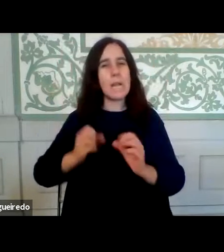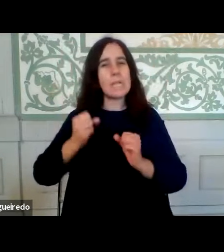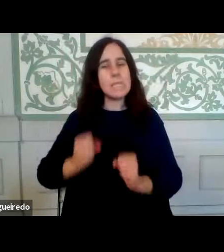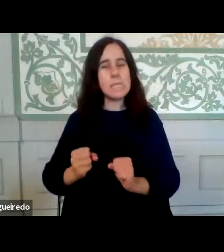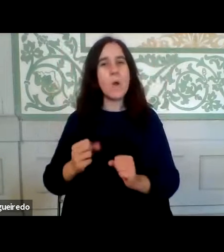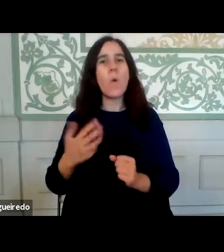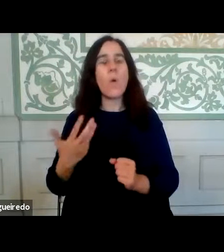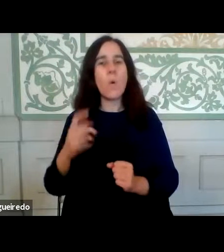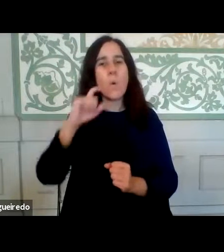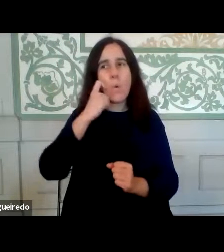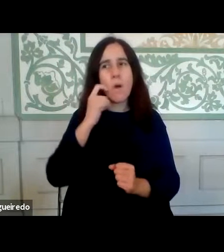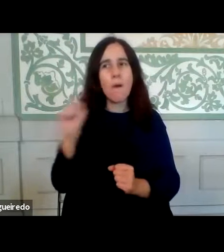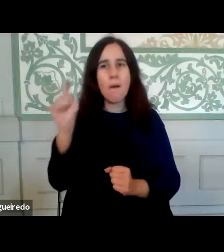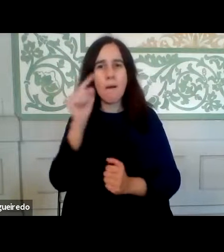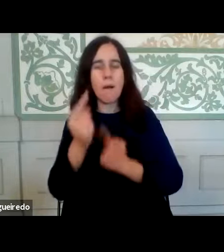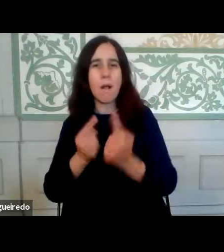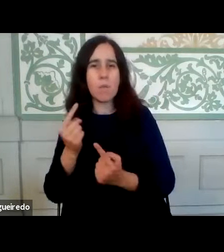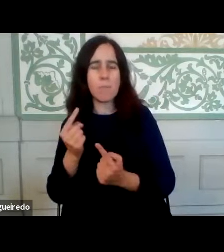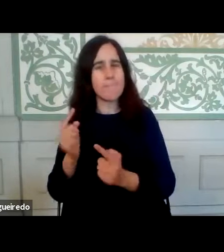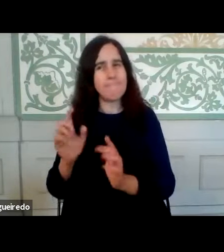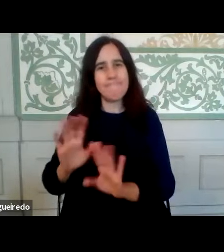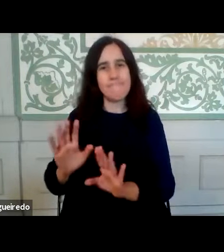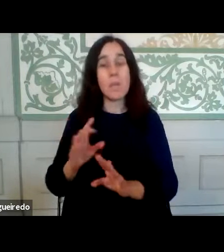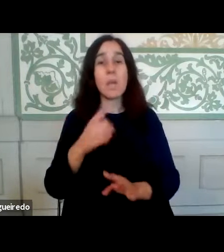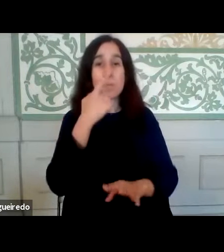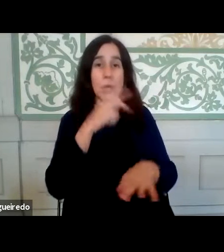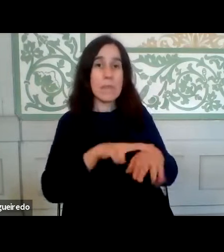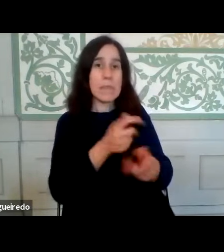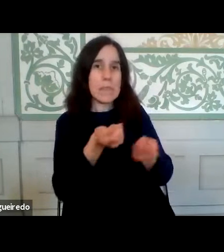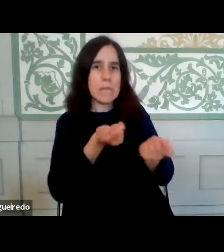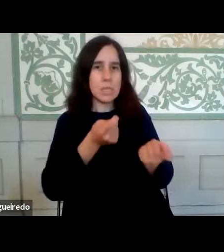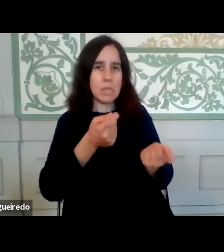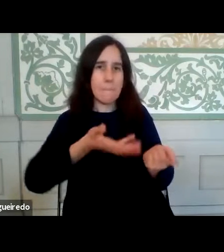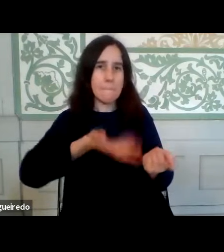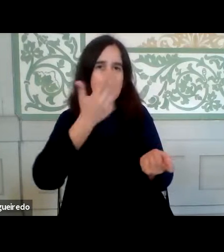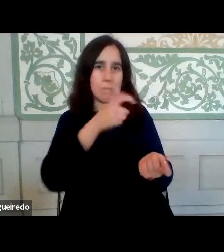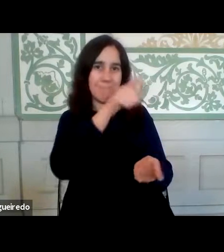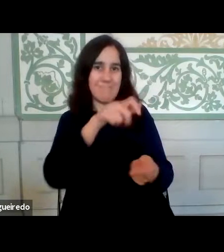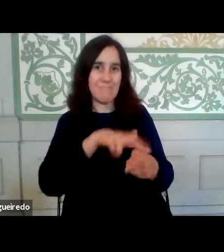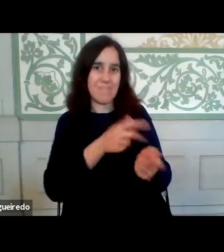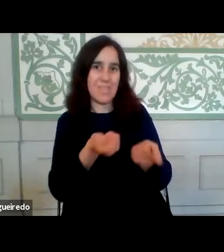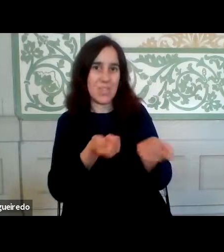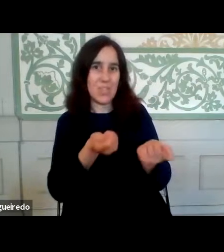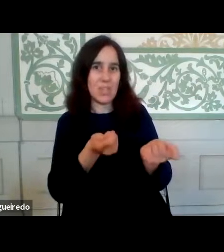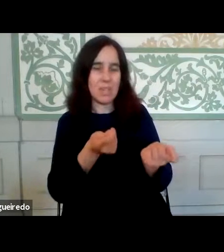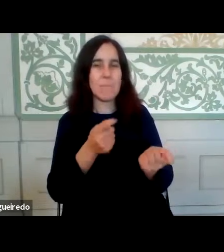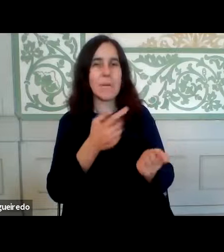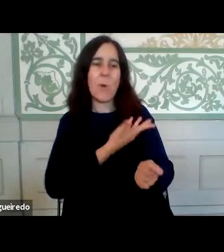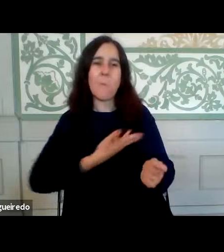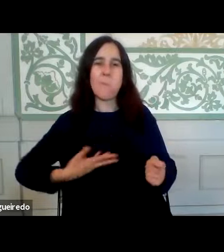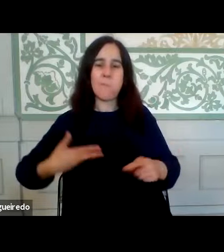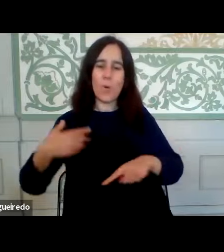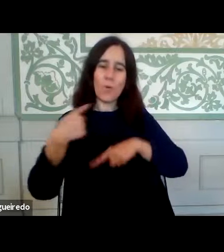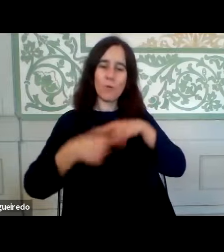algumas desconfianças que quer dirigentes, sobretudo dirigentes mais conservadores